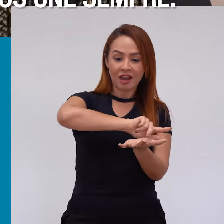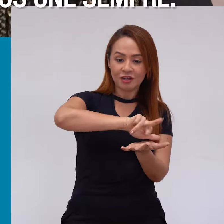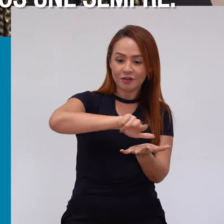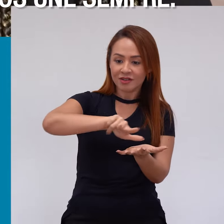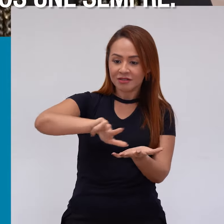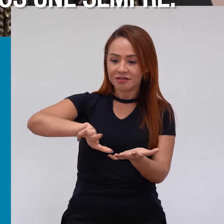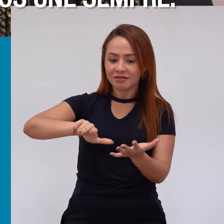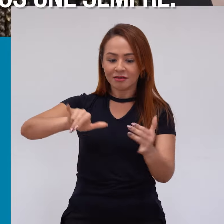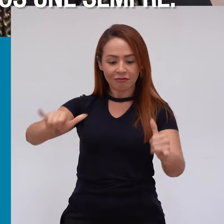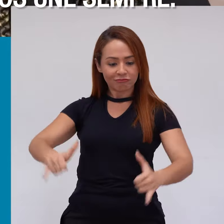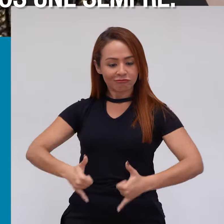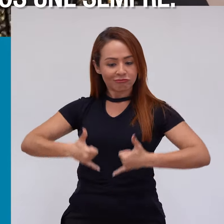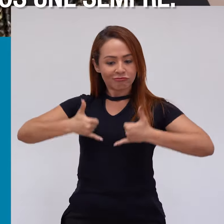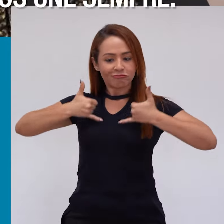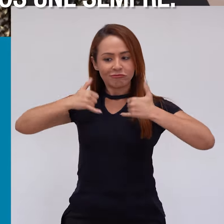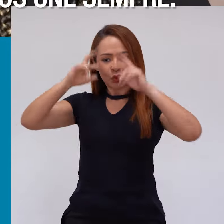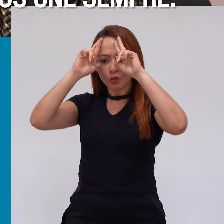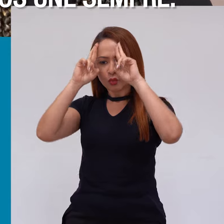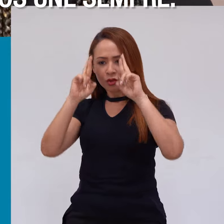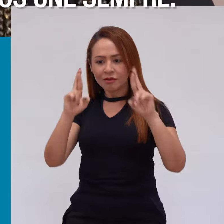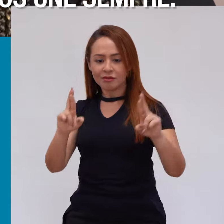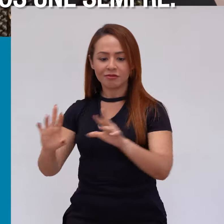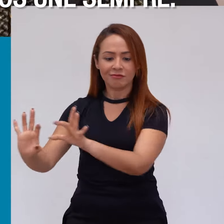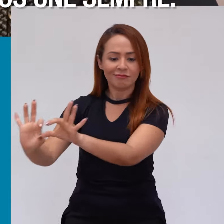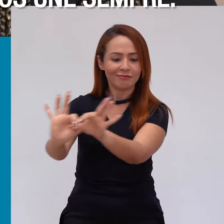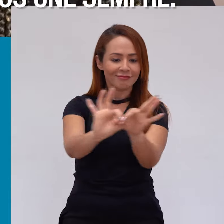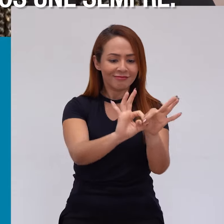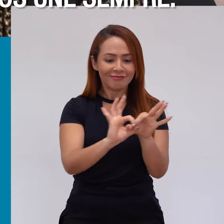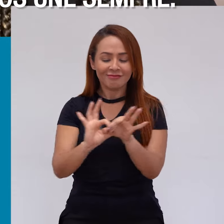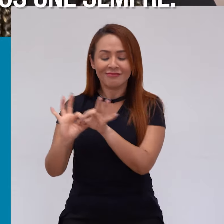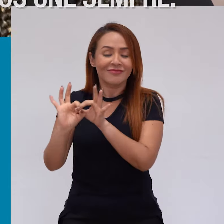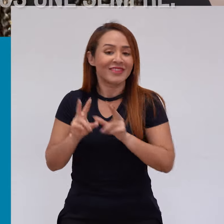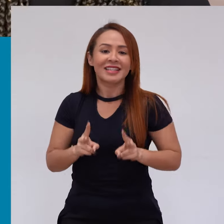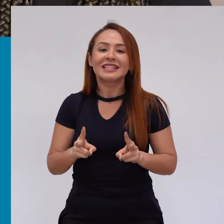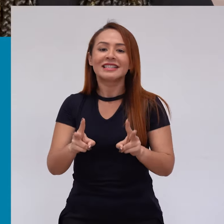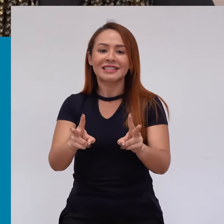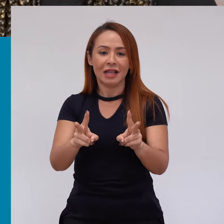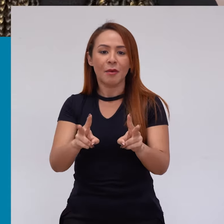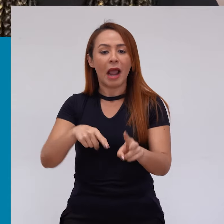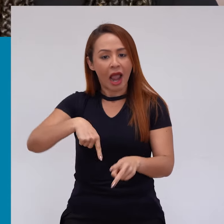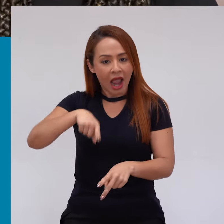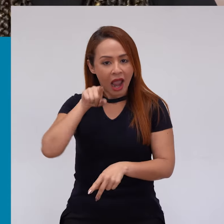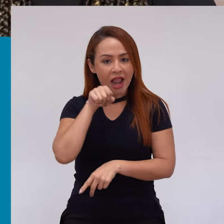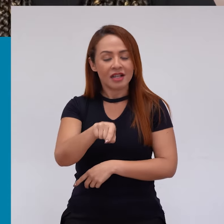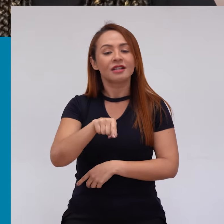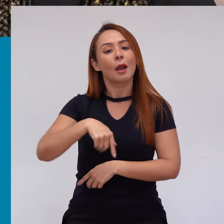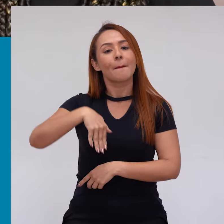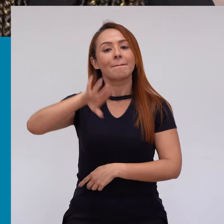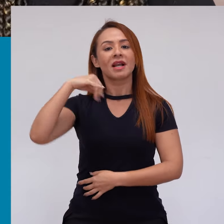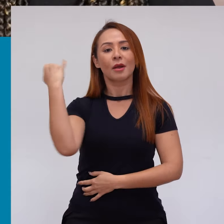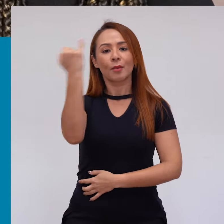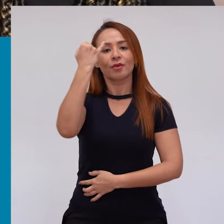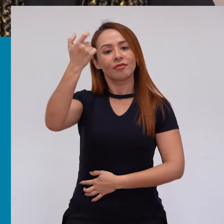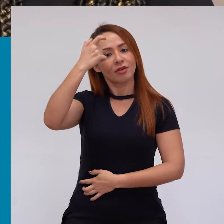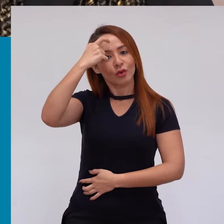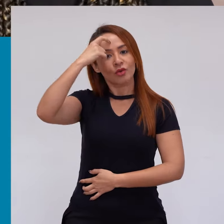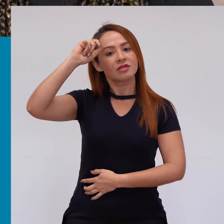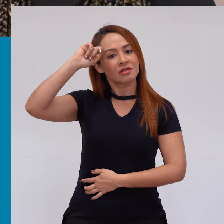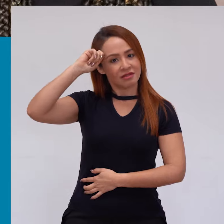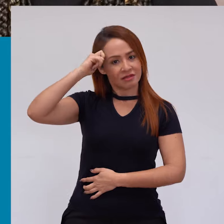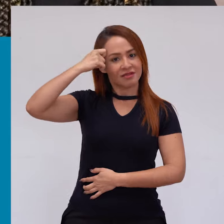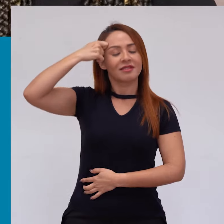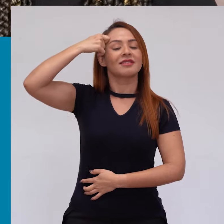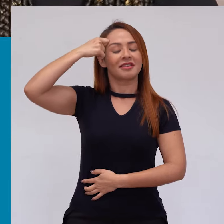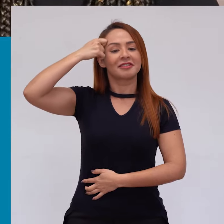e o respeito nos une sempre. É esse que é o espírito da consciência negra, assim, pra mim, quanto